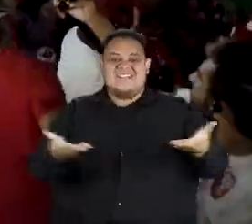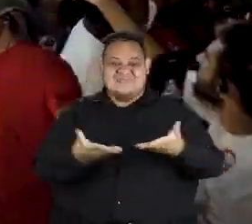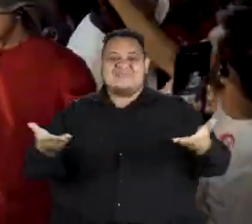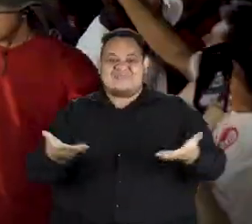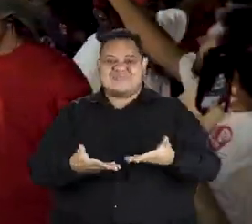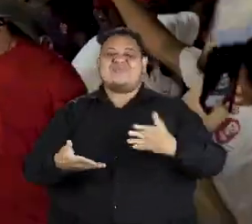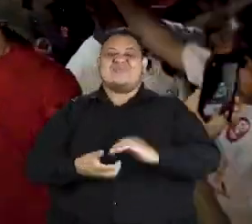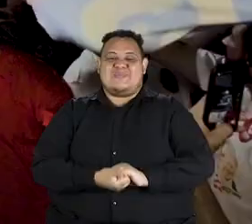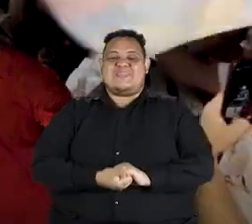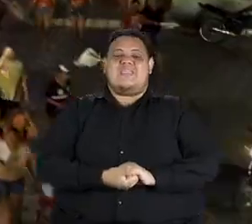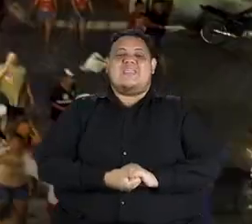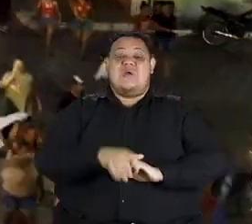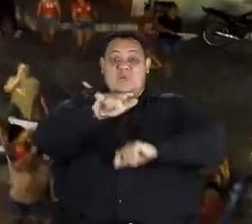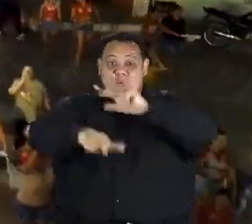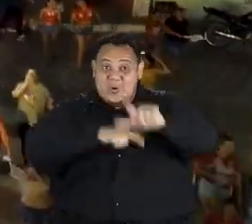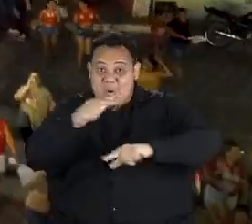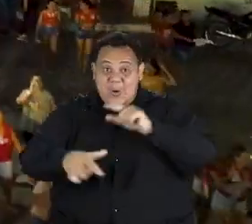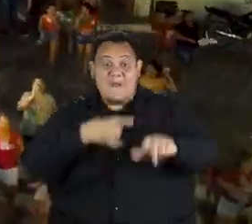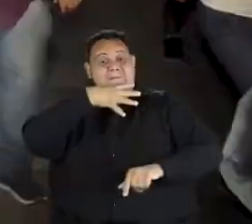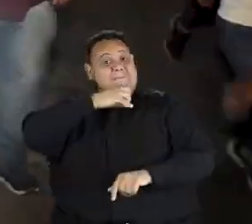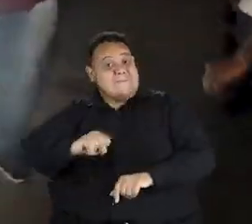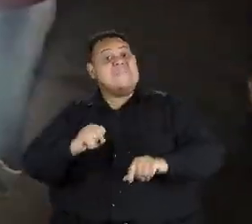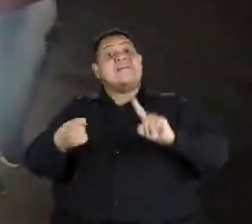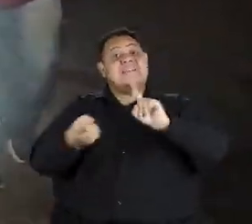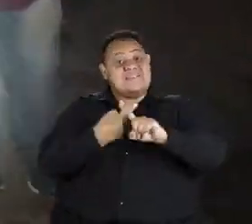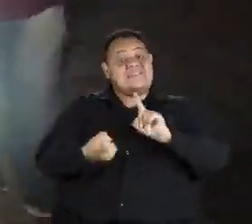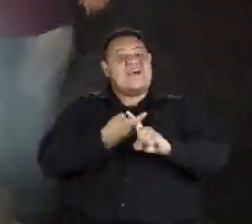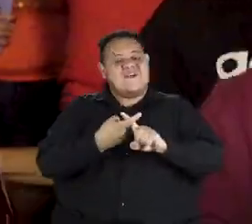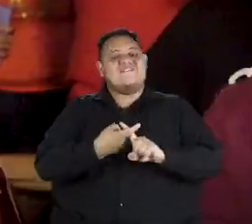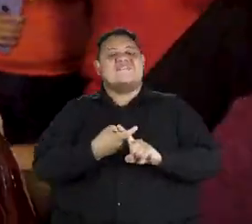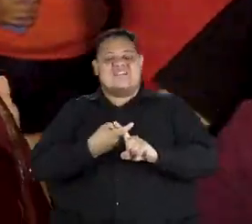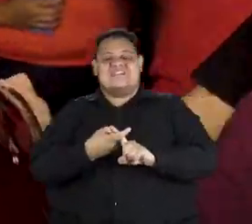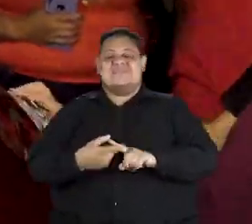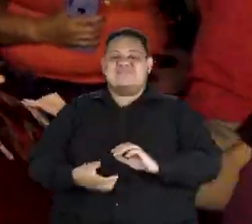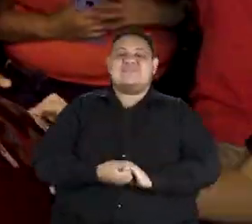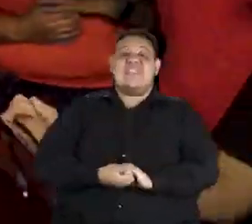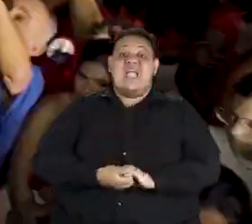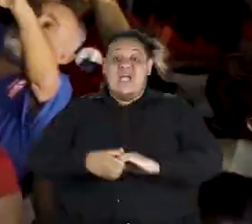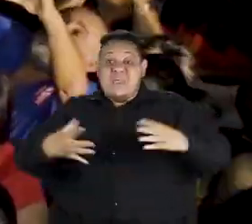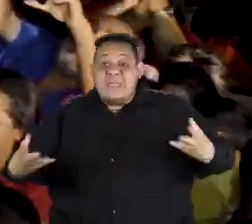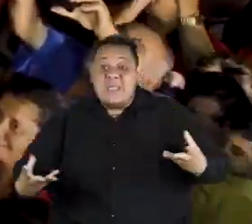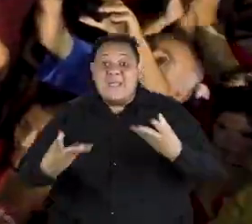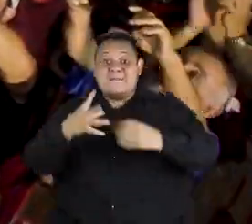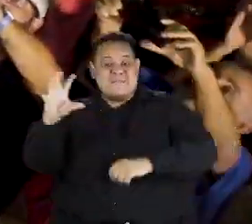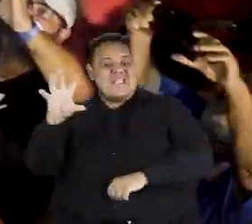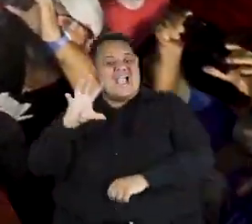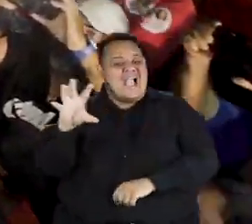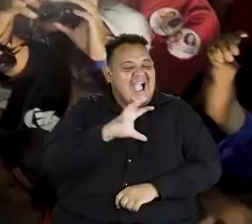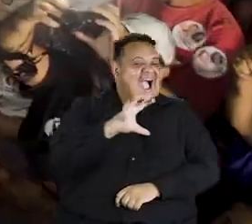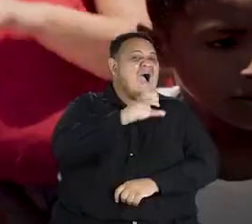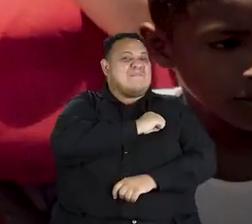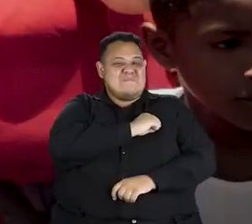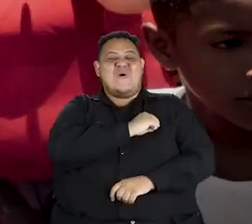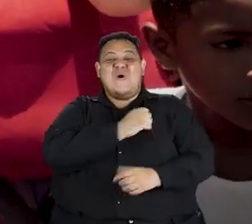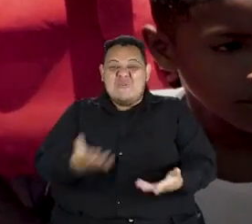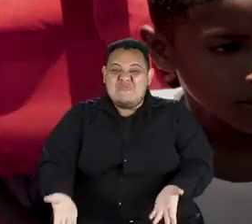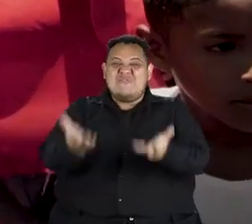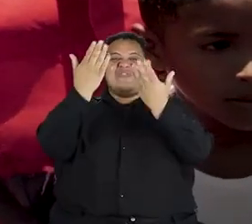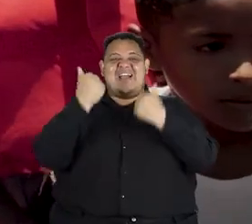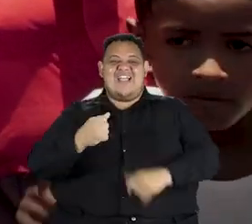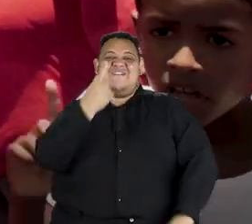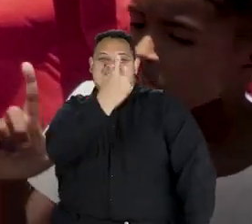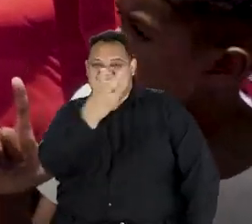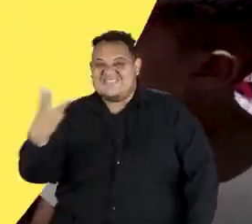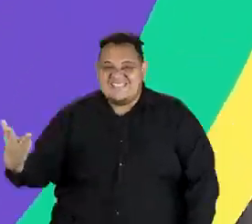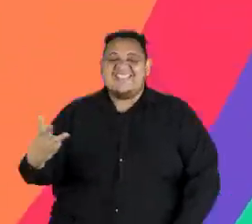Angicos, Marco do Trabalho de Paulo Freire e Lages. É muito amor! Simbora com